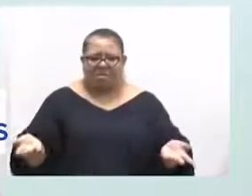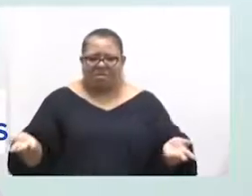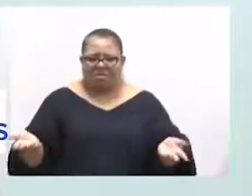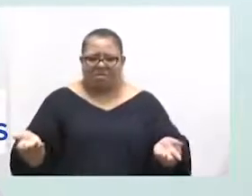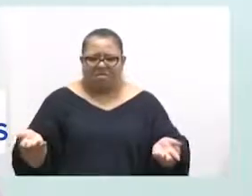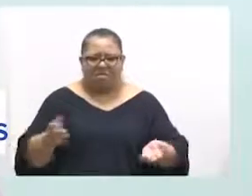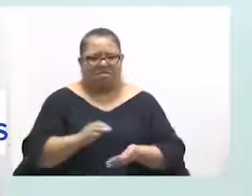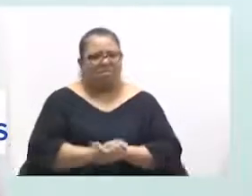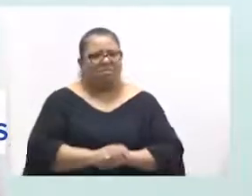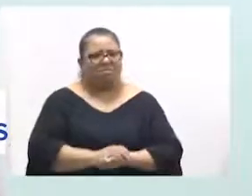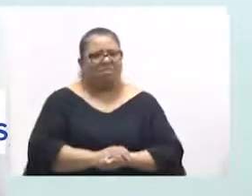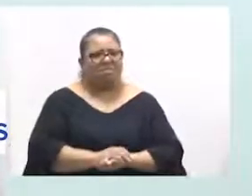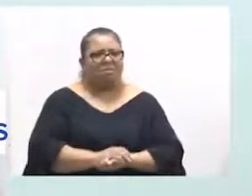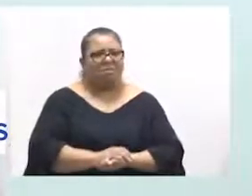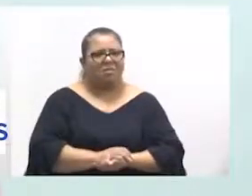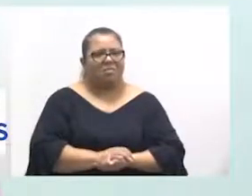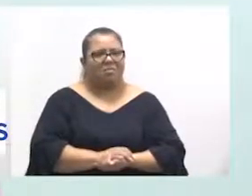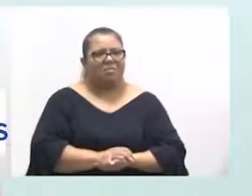oneroso.